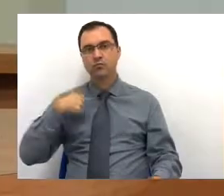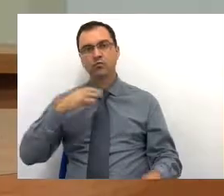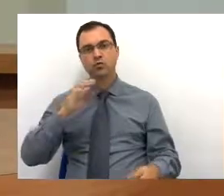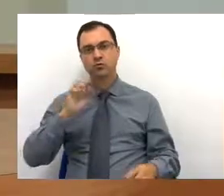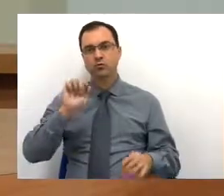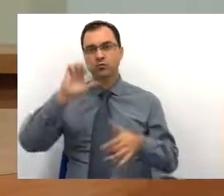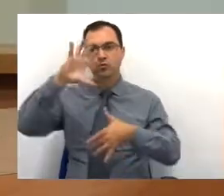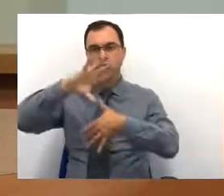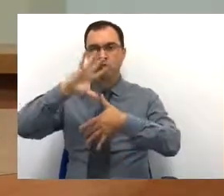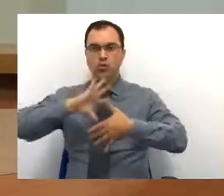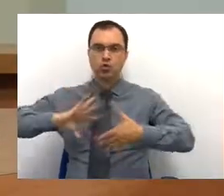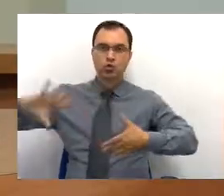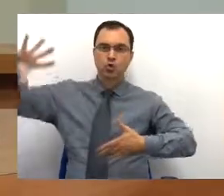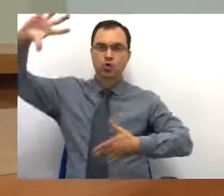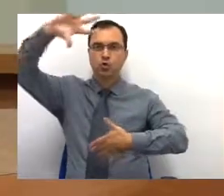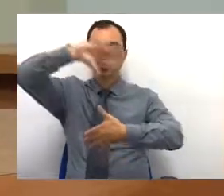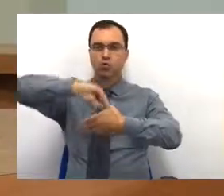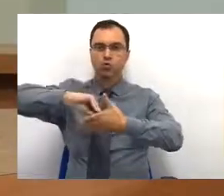território nacional